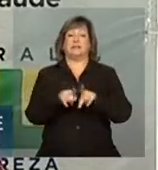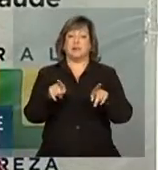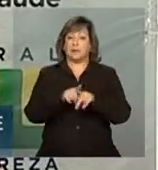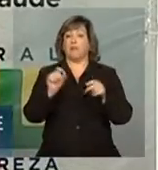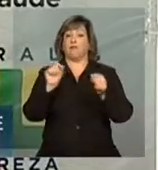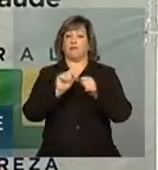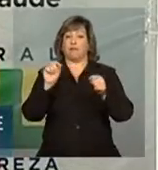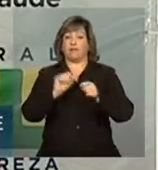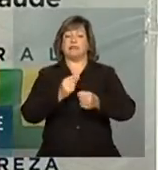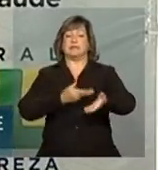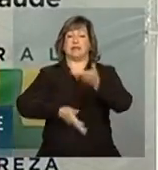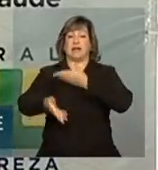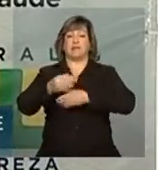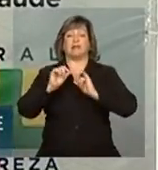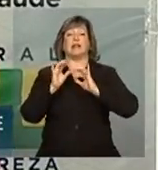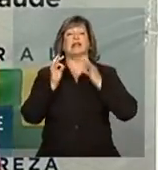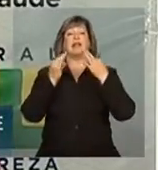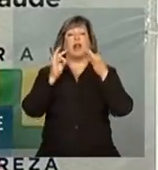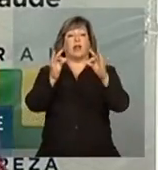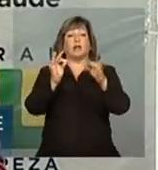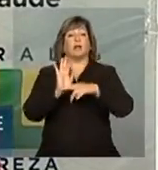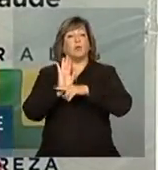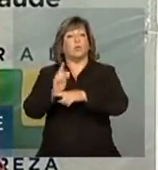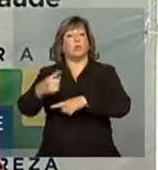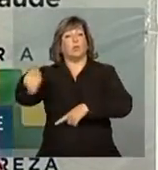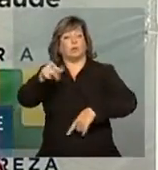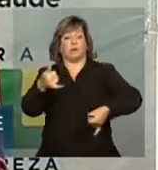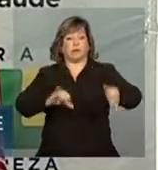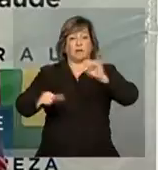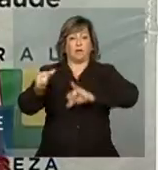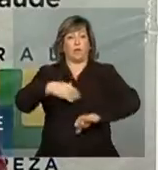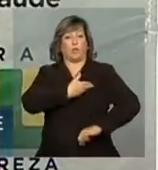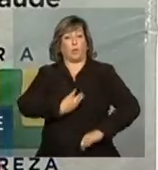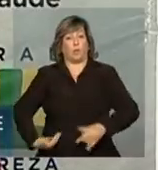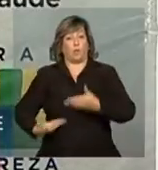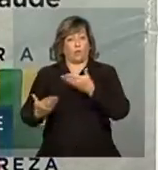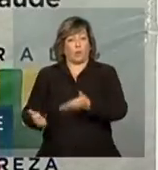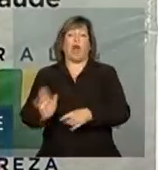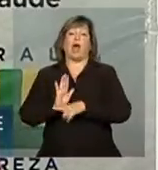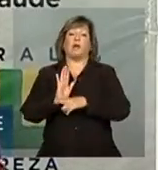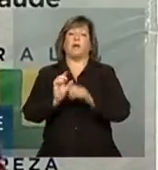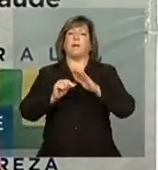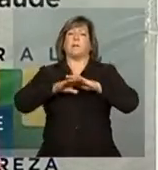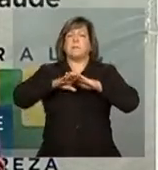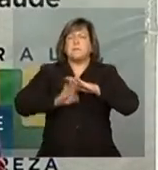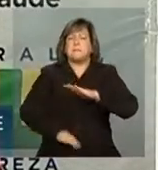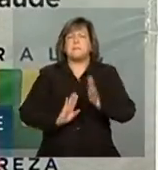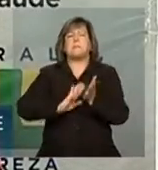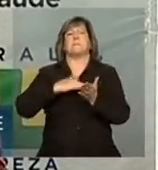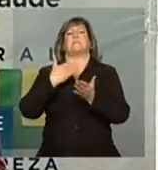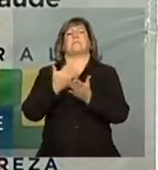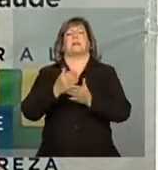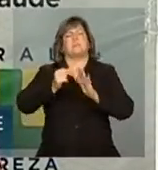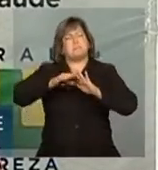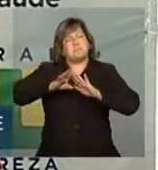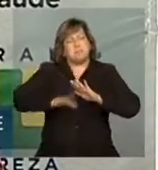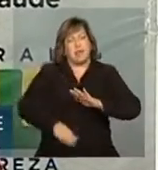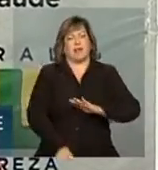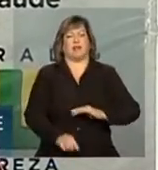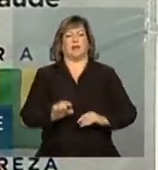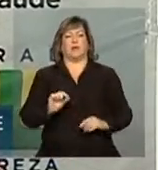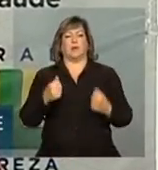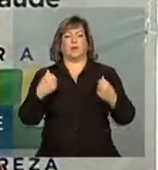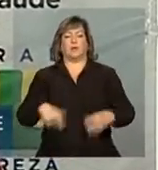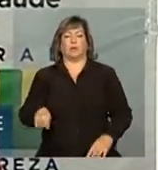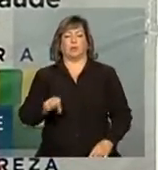a transferência da tecnologia aos laboratórios públicos, o que ajuda a reduzir ainda mais os custos